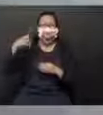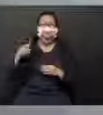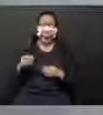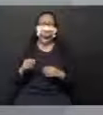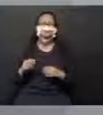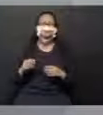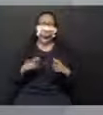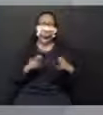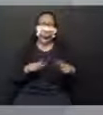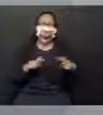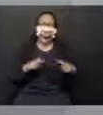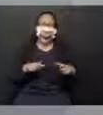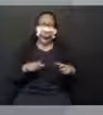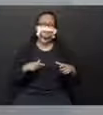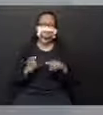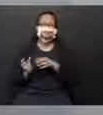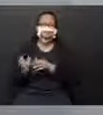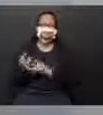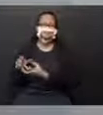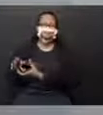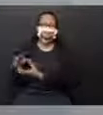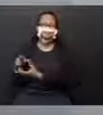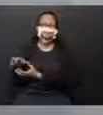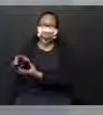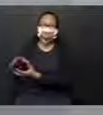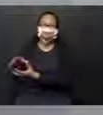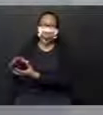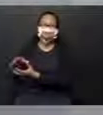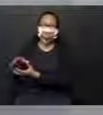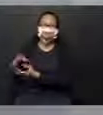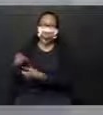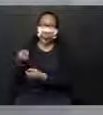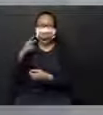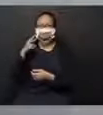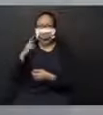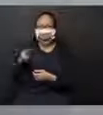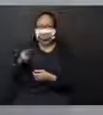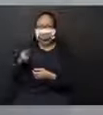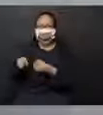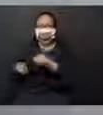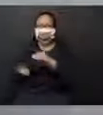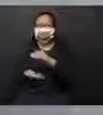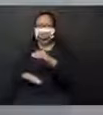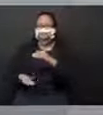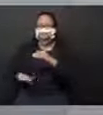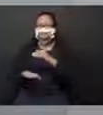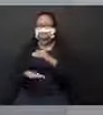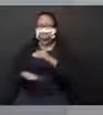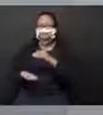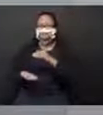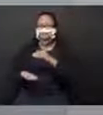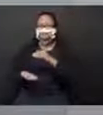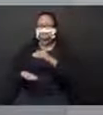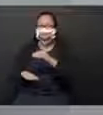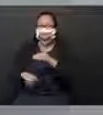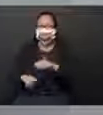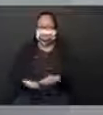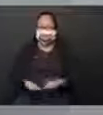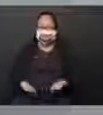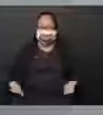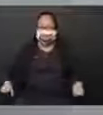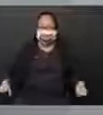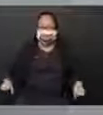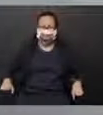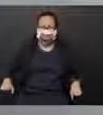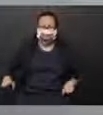está sendo projetada. Estão vendo aqui embaixo? Isso mesmo. Ela está sendo projetada no chão.